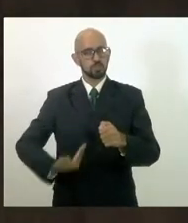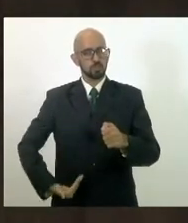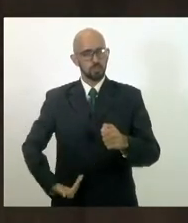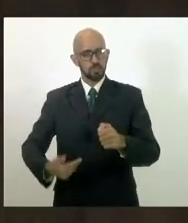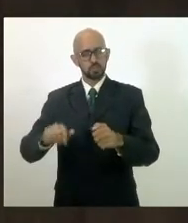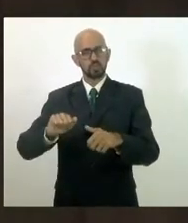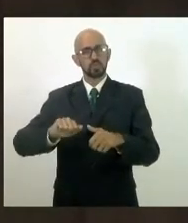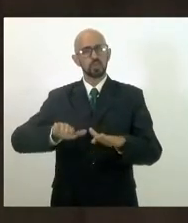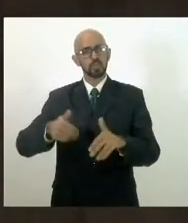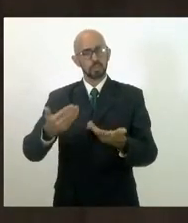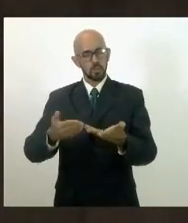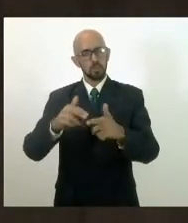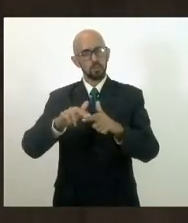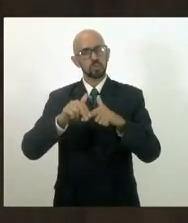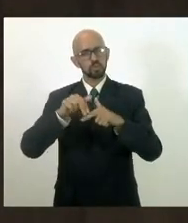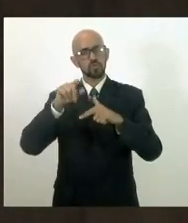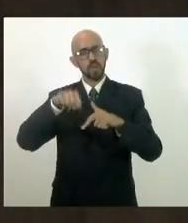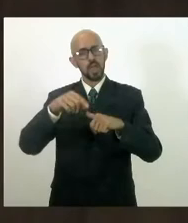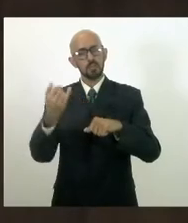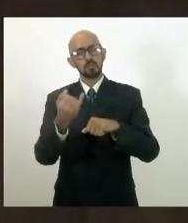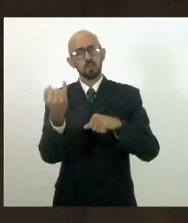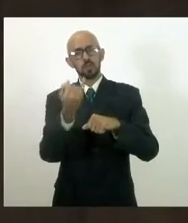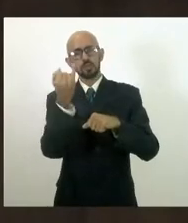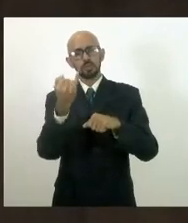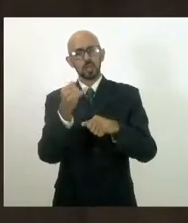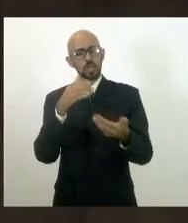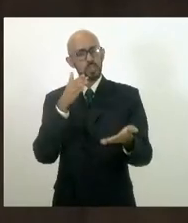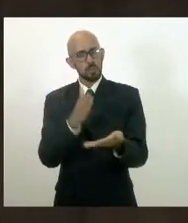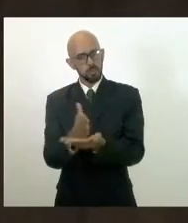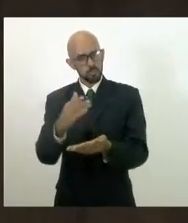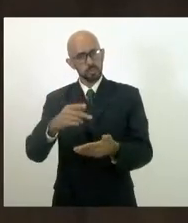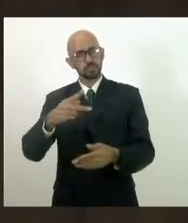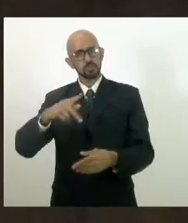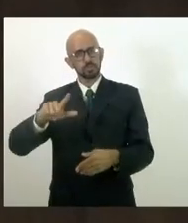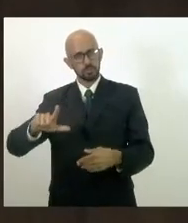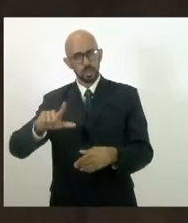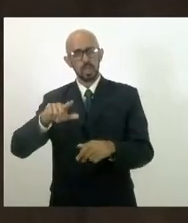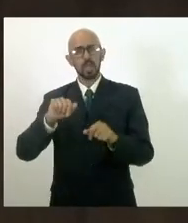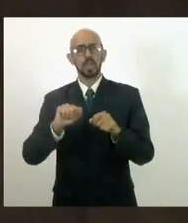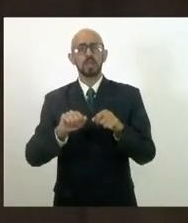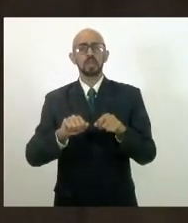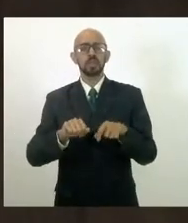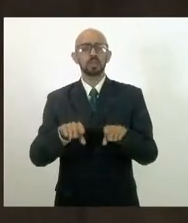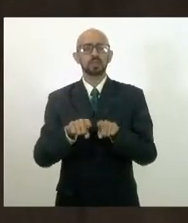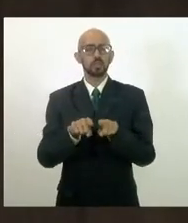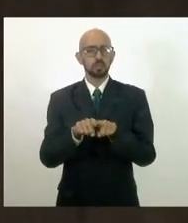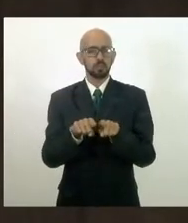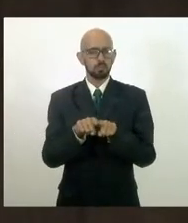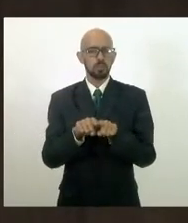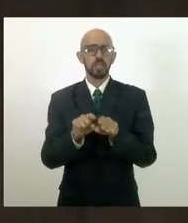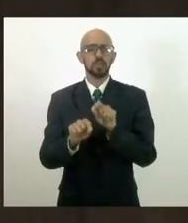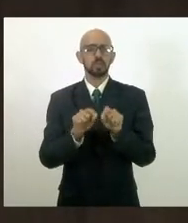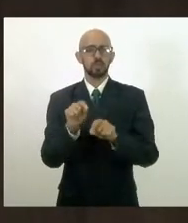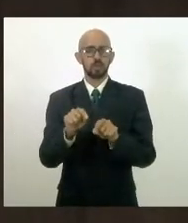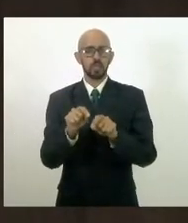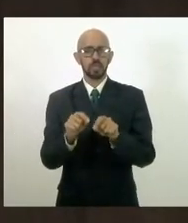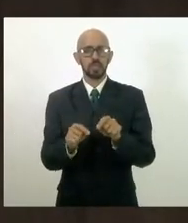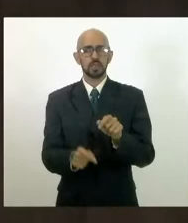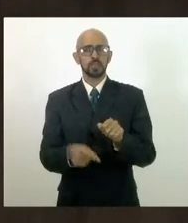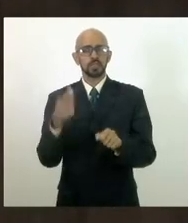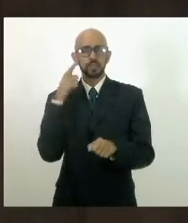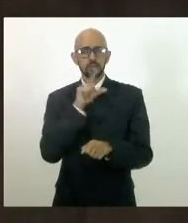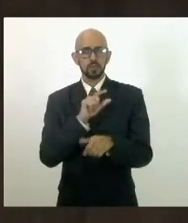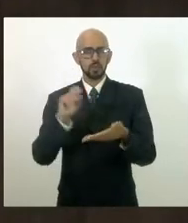fundamental garantir a regulamentação desse projeto, garantir que ele seja, inclusive, regulamentado em tempo